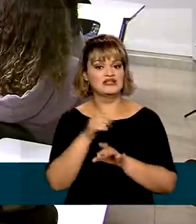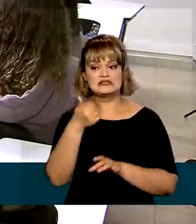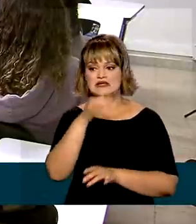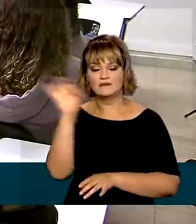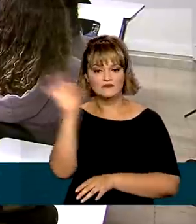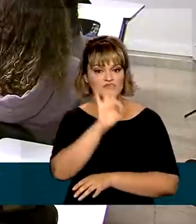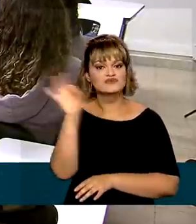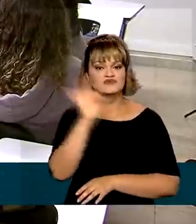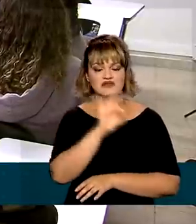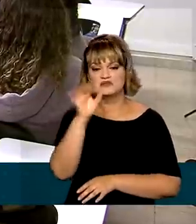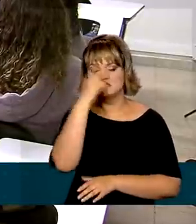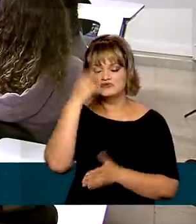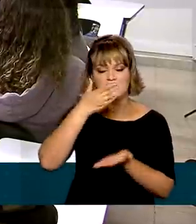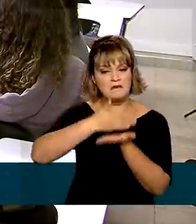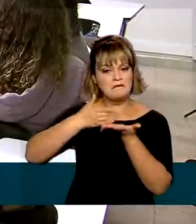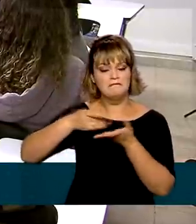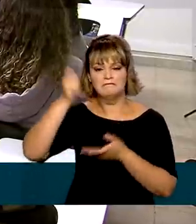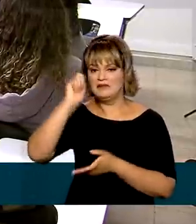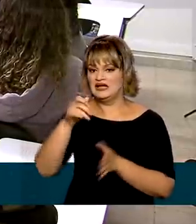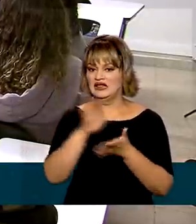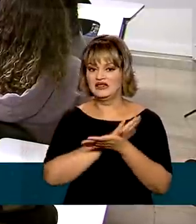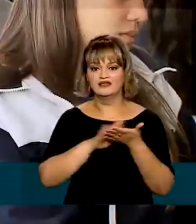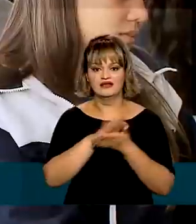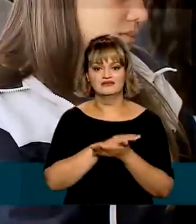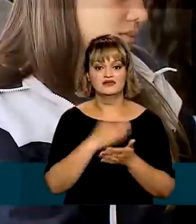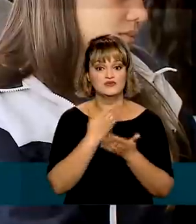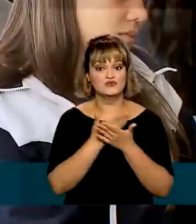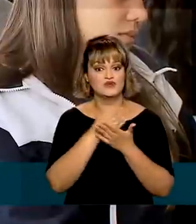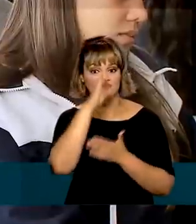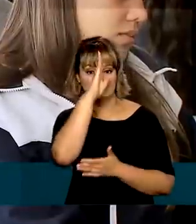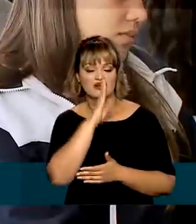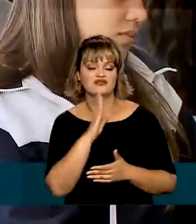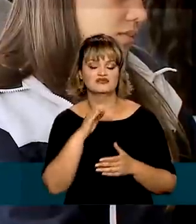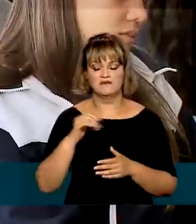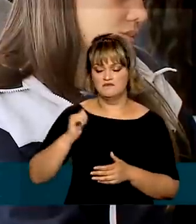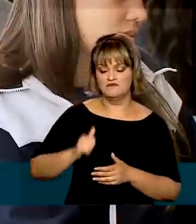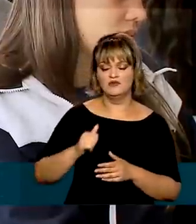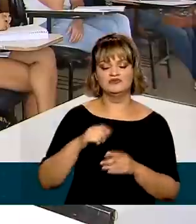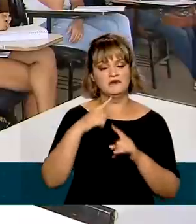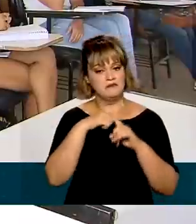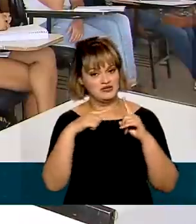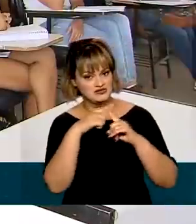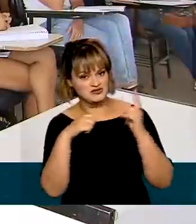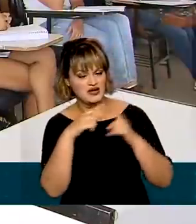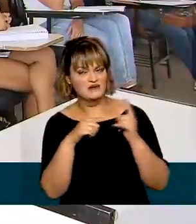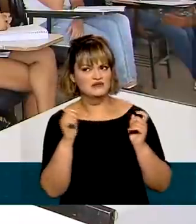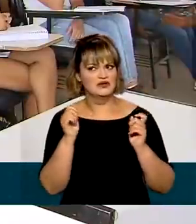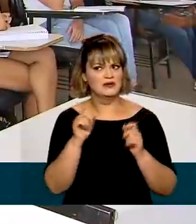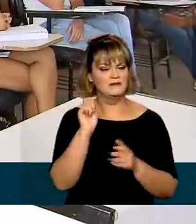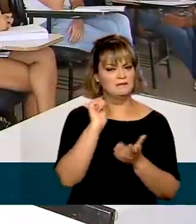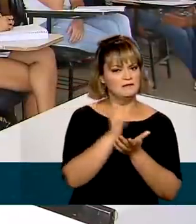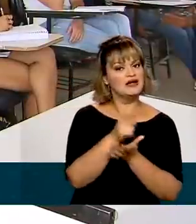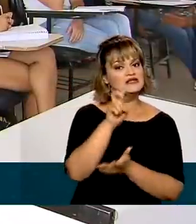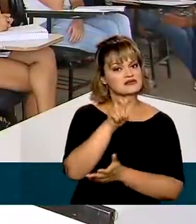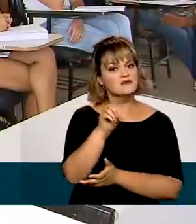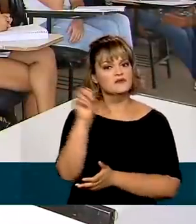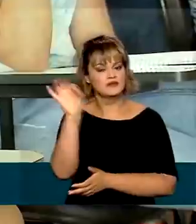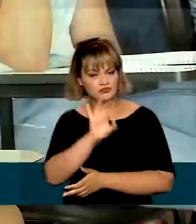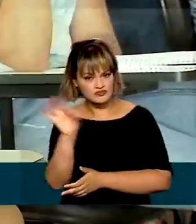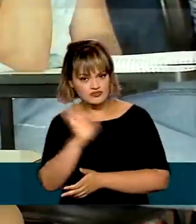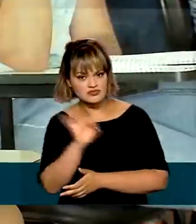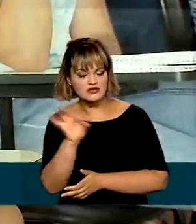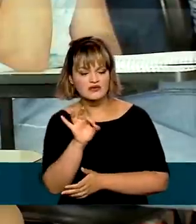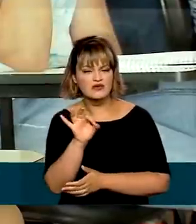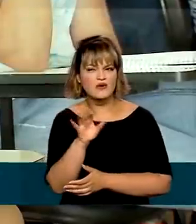ou seja, cobrem 100% do valor da mensalidade. Bolsas de estudo parciais, que pagam metade do valor do curso,